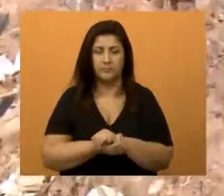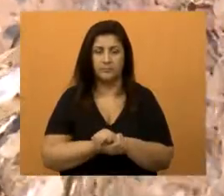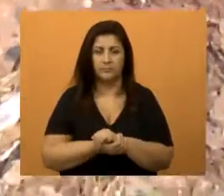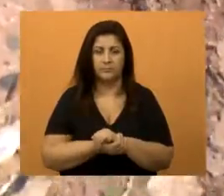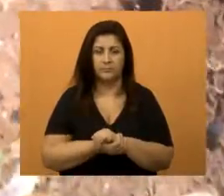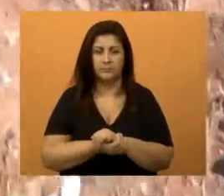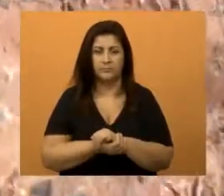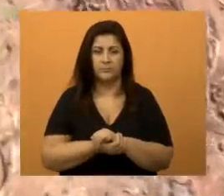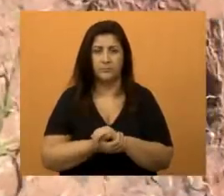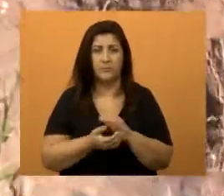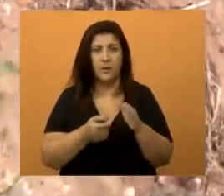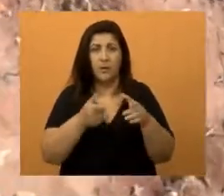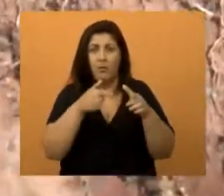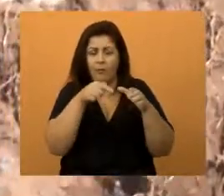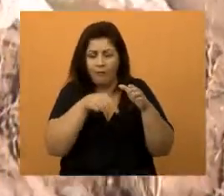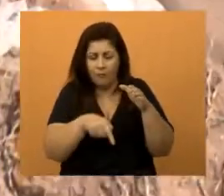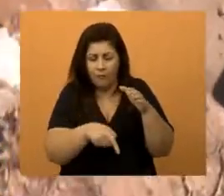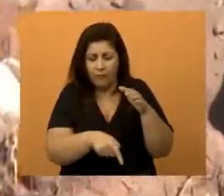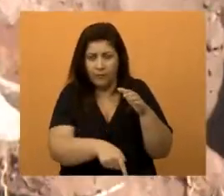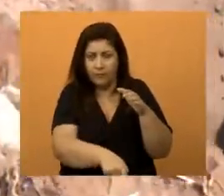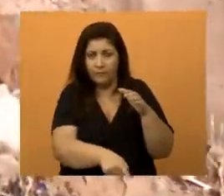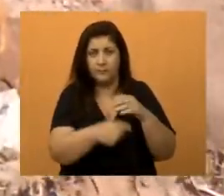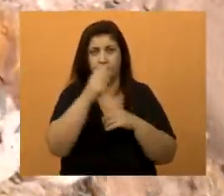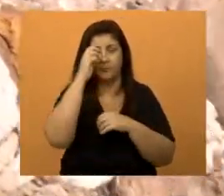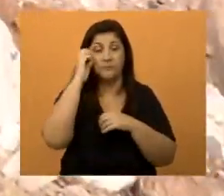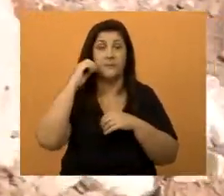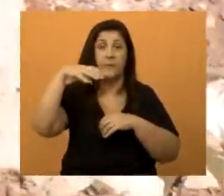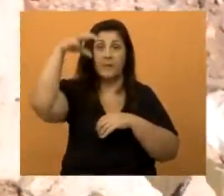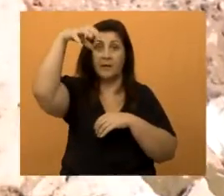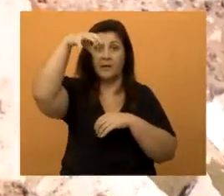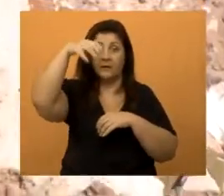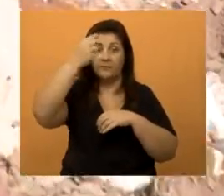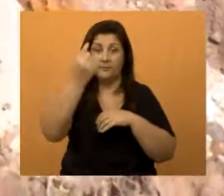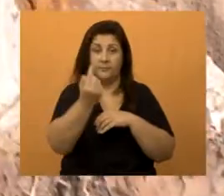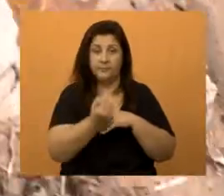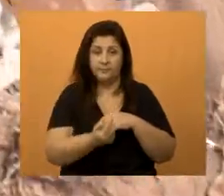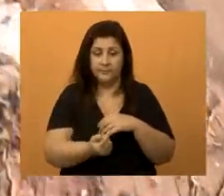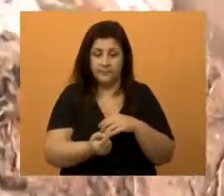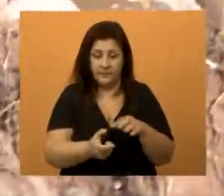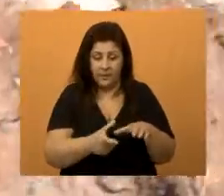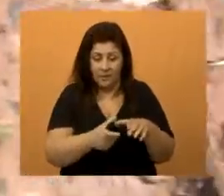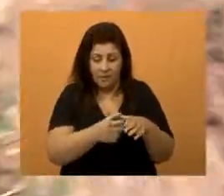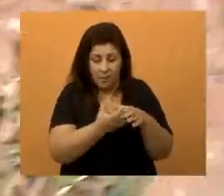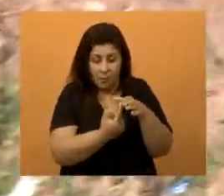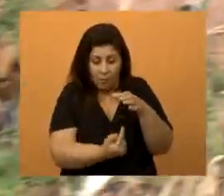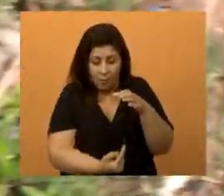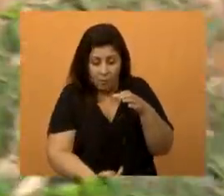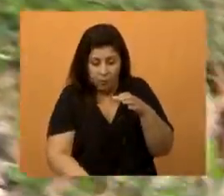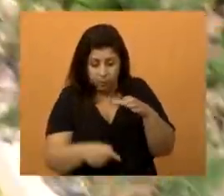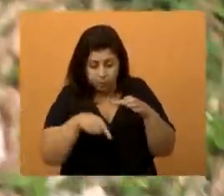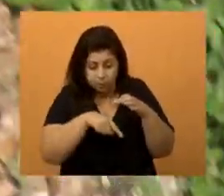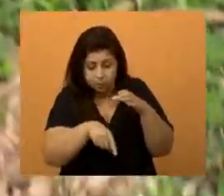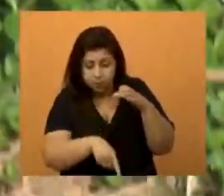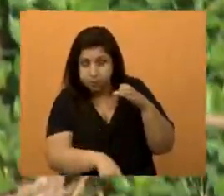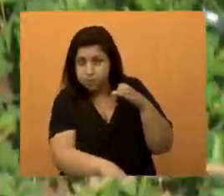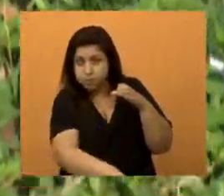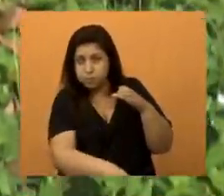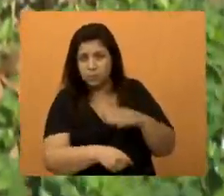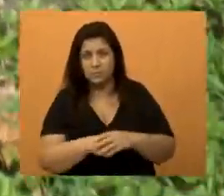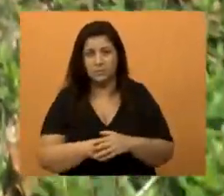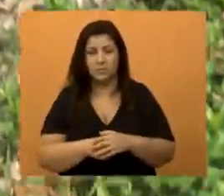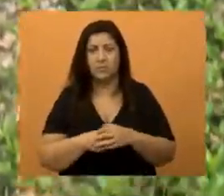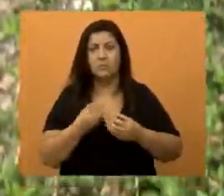É muito grande o buraco. A chuva vem, abre as cadeiras e também não tem condições do